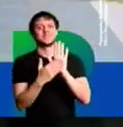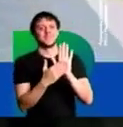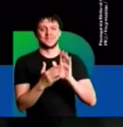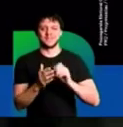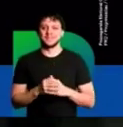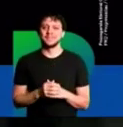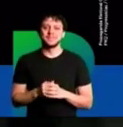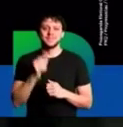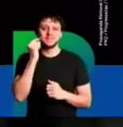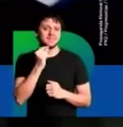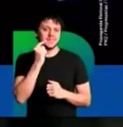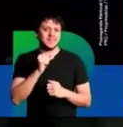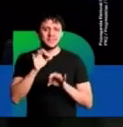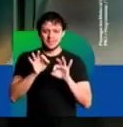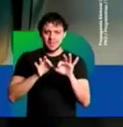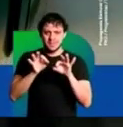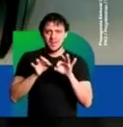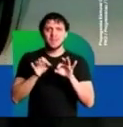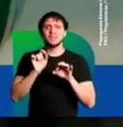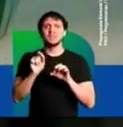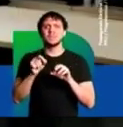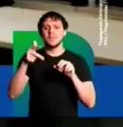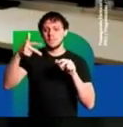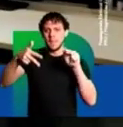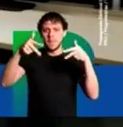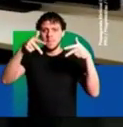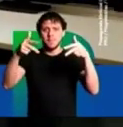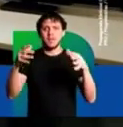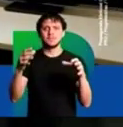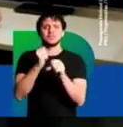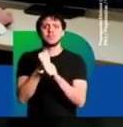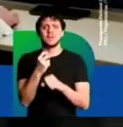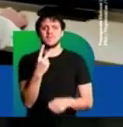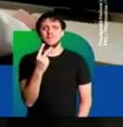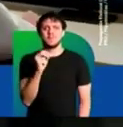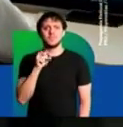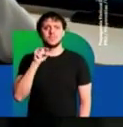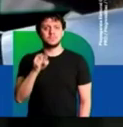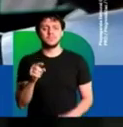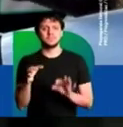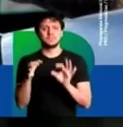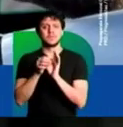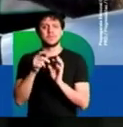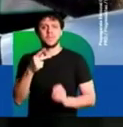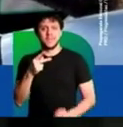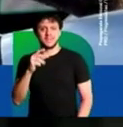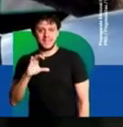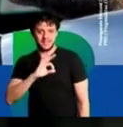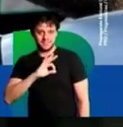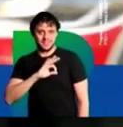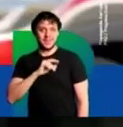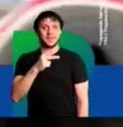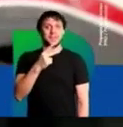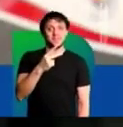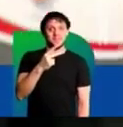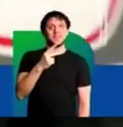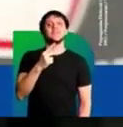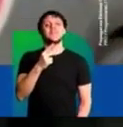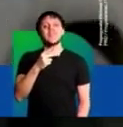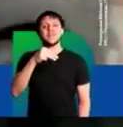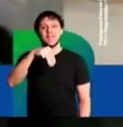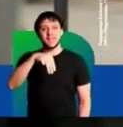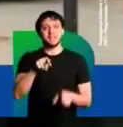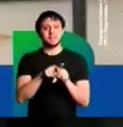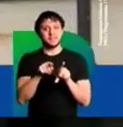proposta. Ricardo está colocando vinte mil câmeras inteligentes integradas com a polícia civil, a polícia militar e a guarda